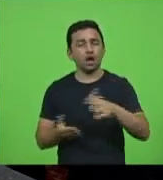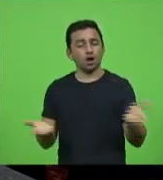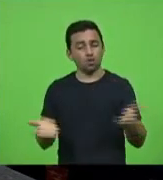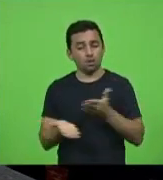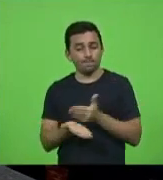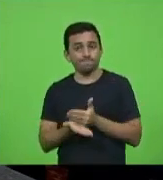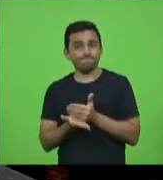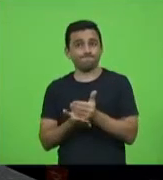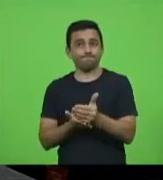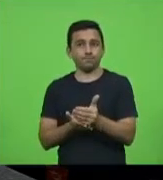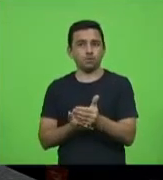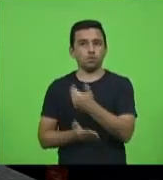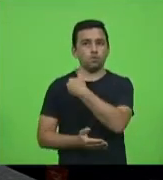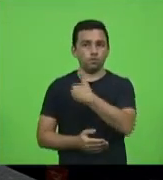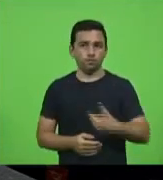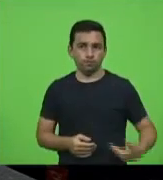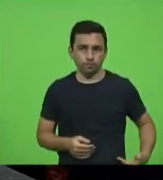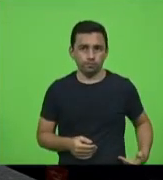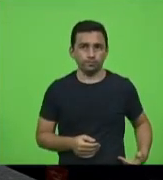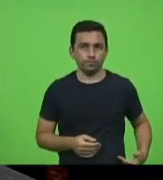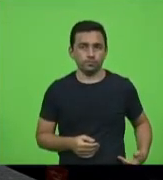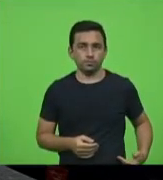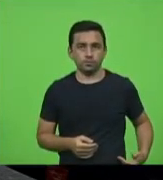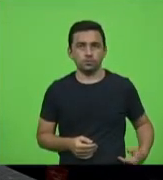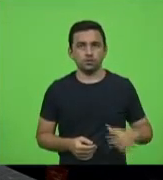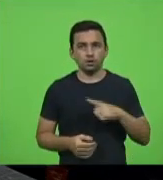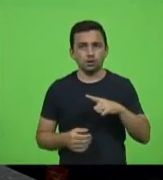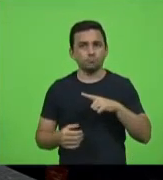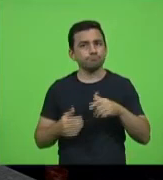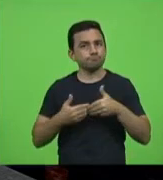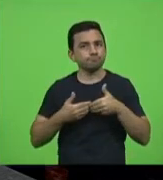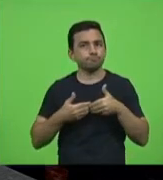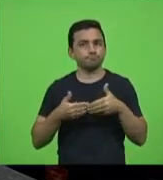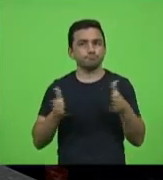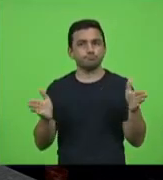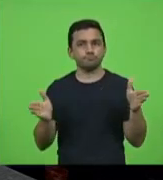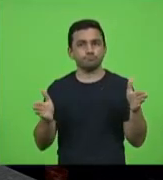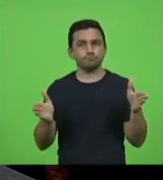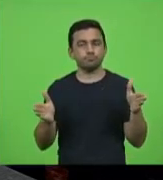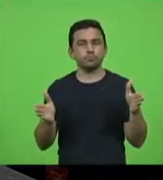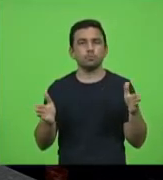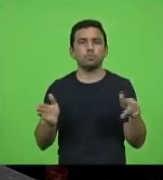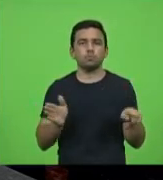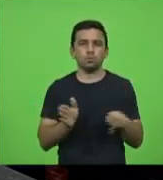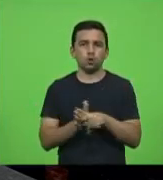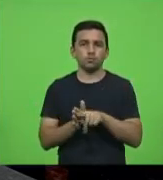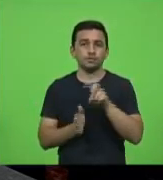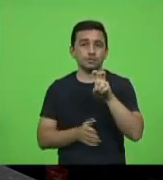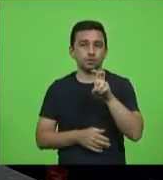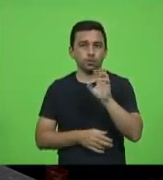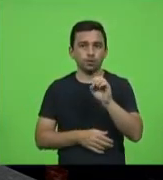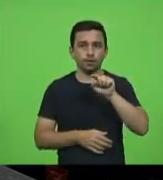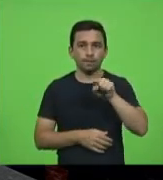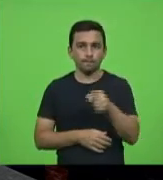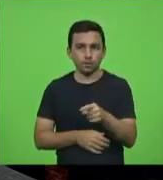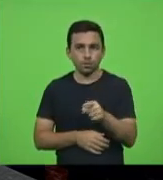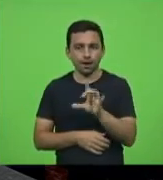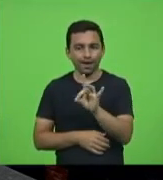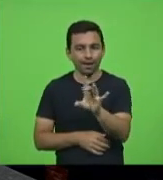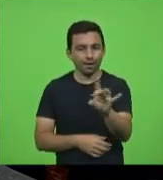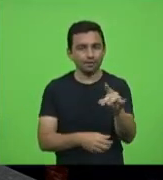o governo do Estado está abrindo aí uma linha para colocar 50 mil em cada município